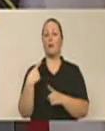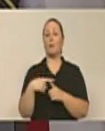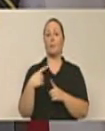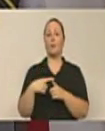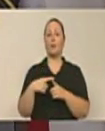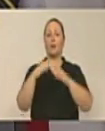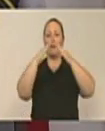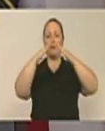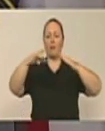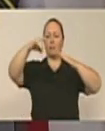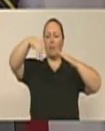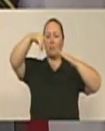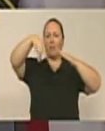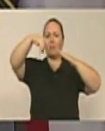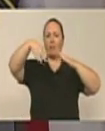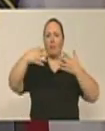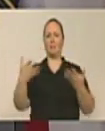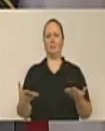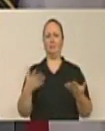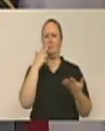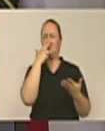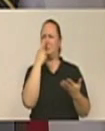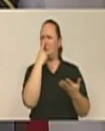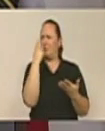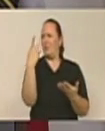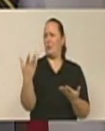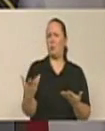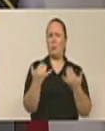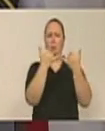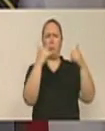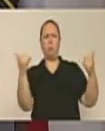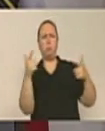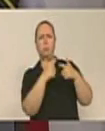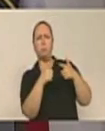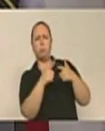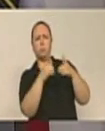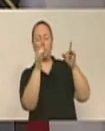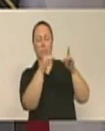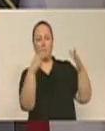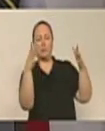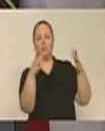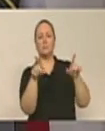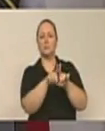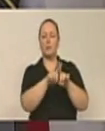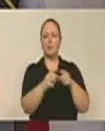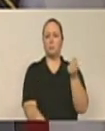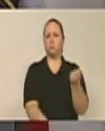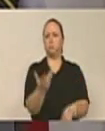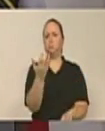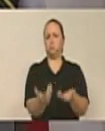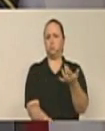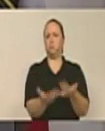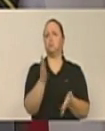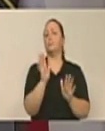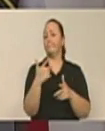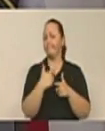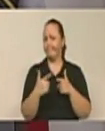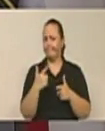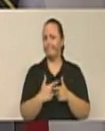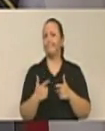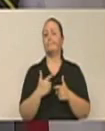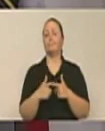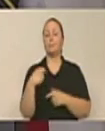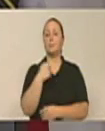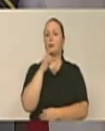chuva dentro dos espaços físicos, salas de aula, mofo, problemas elétricos com curto-circuito e até mesmo incêndios. Se faz necessário